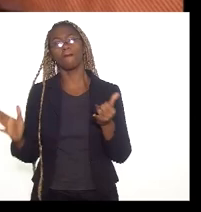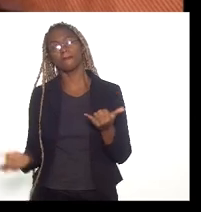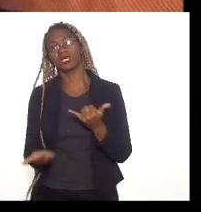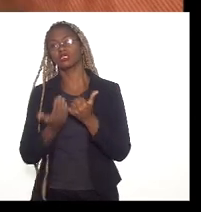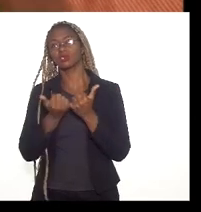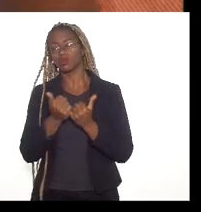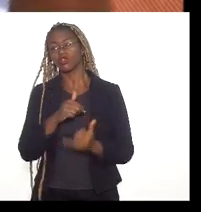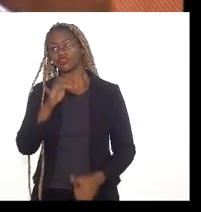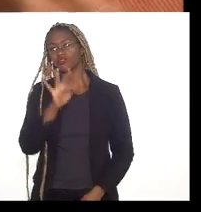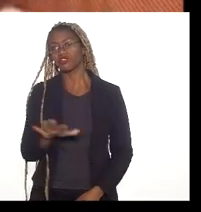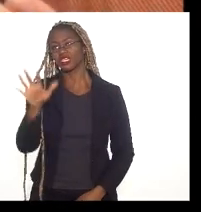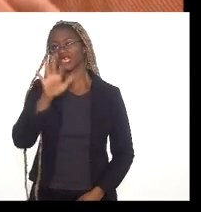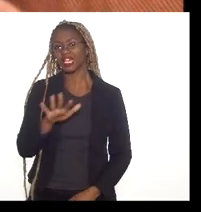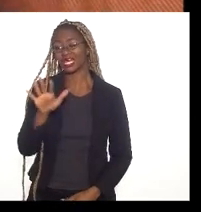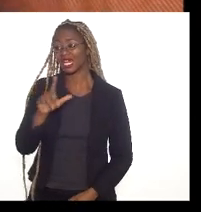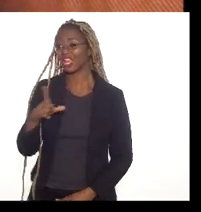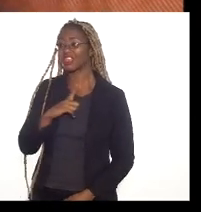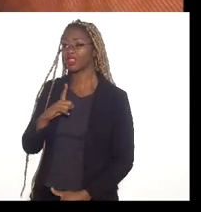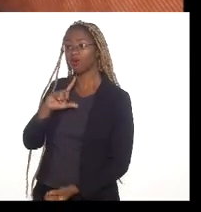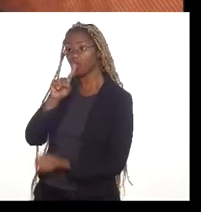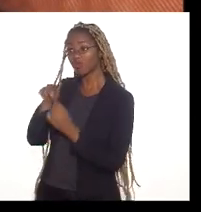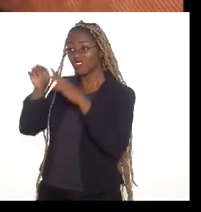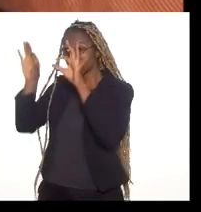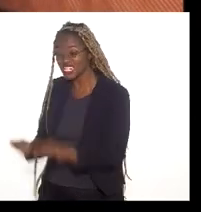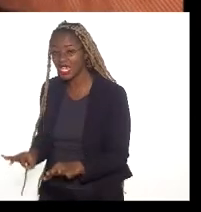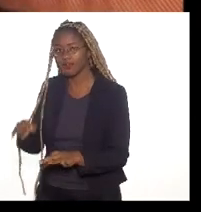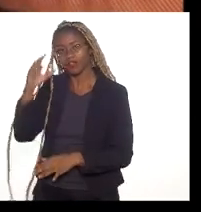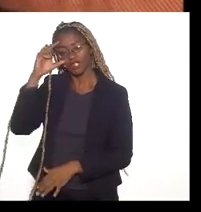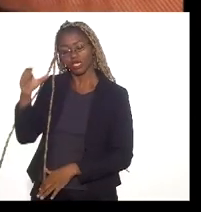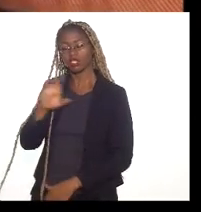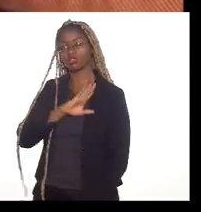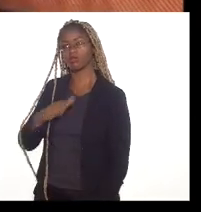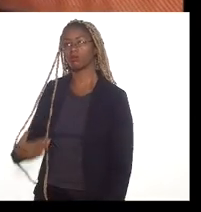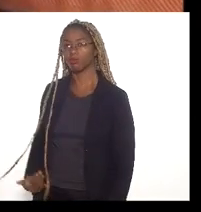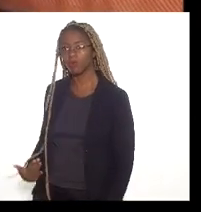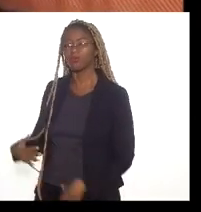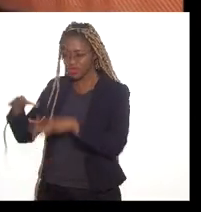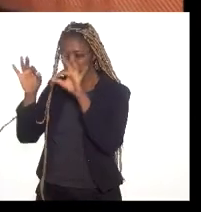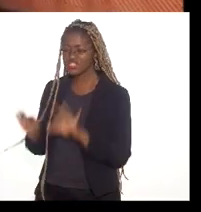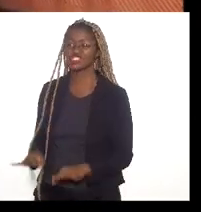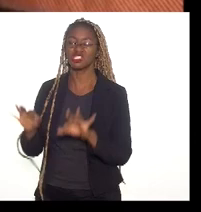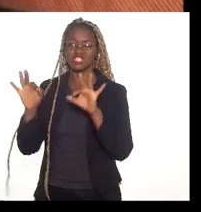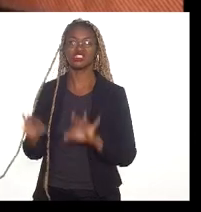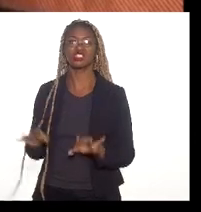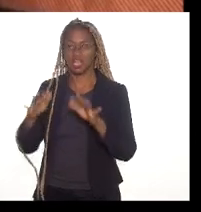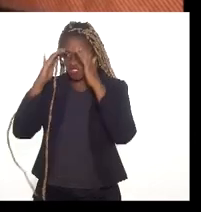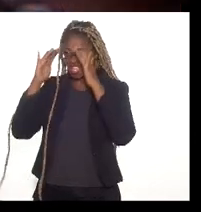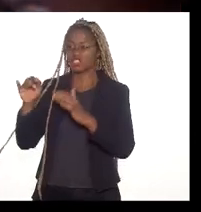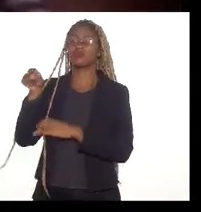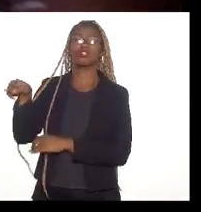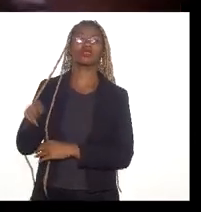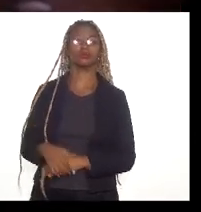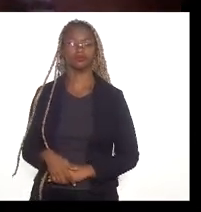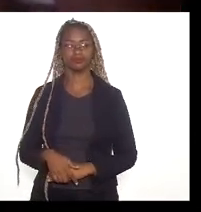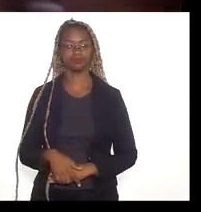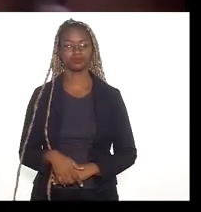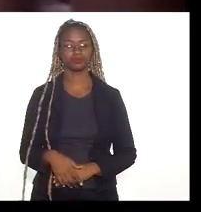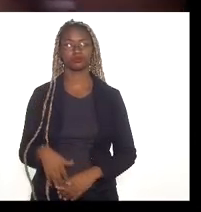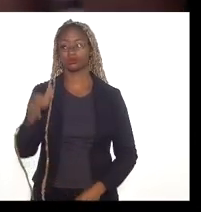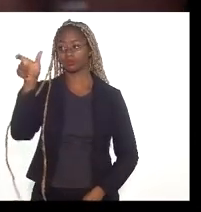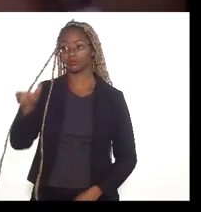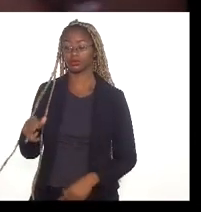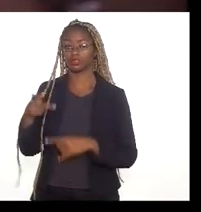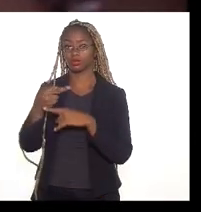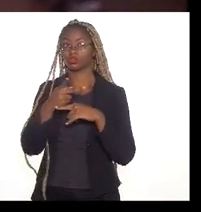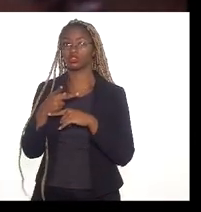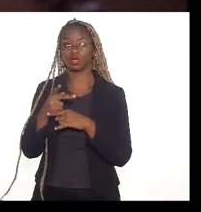federal vai ter uma destinação adequada e como o interesse público vai ser efetivamente respeitado. O procurador mandou um